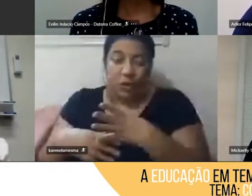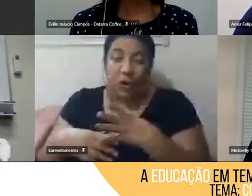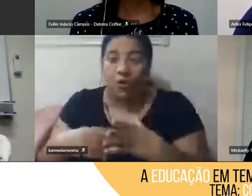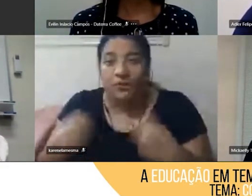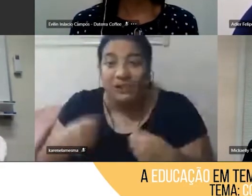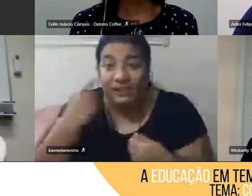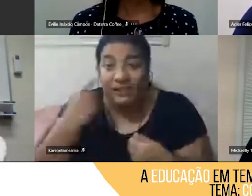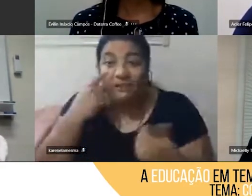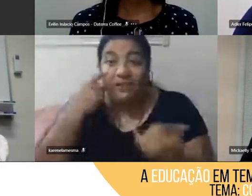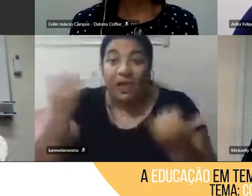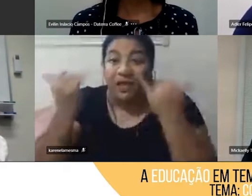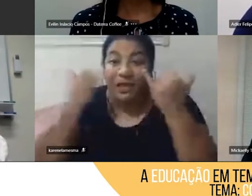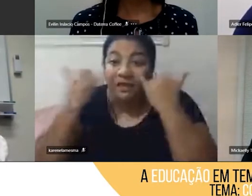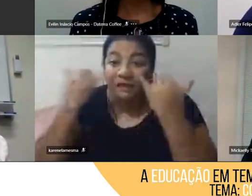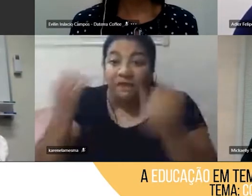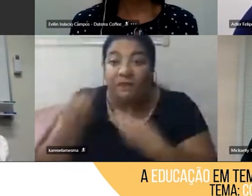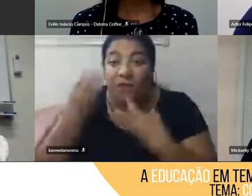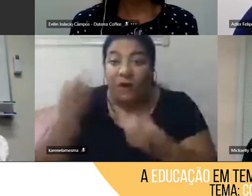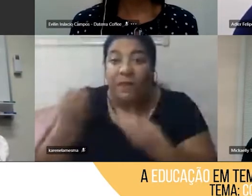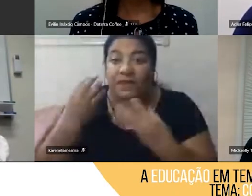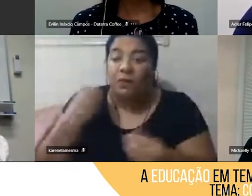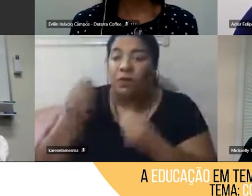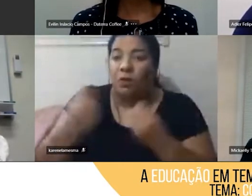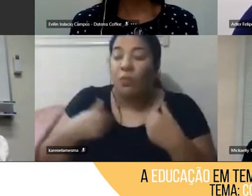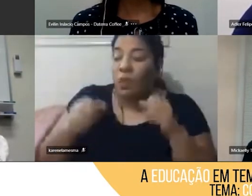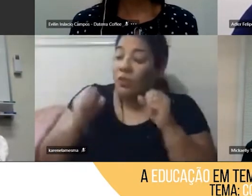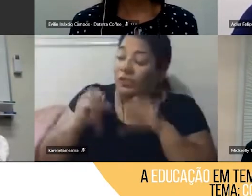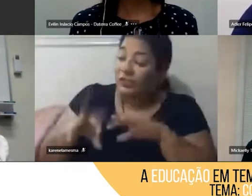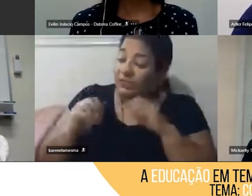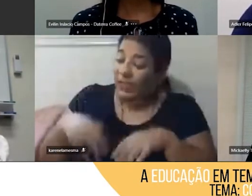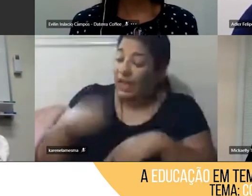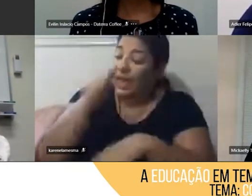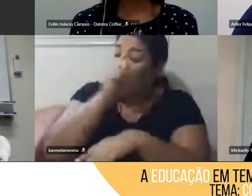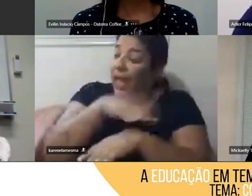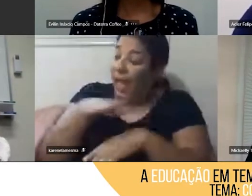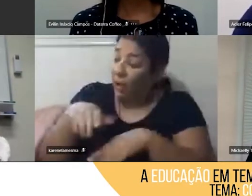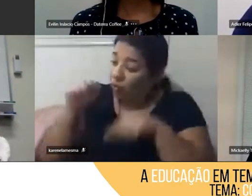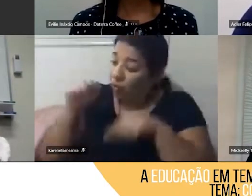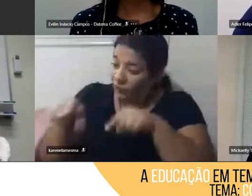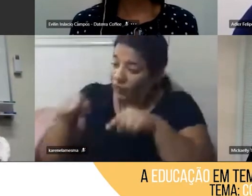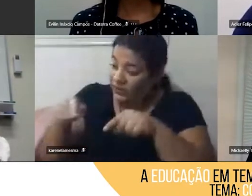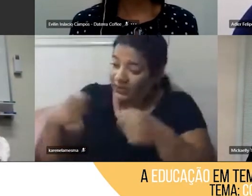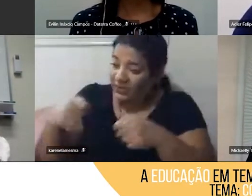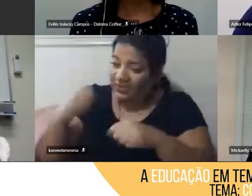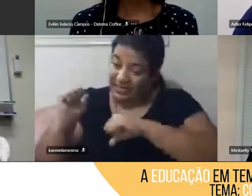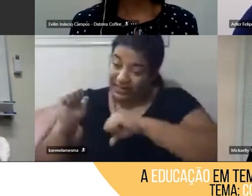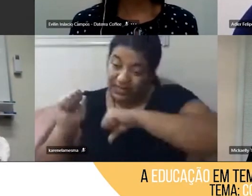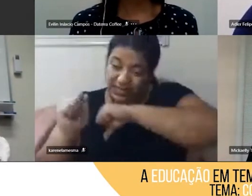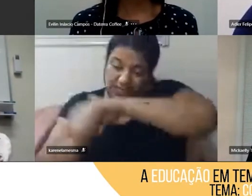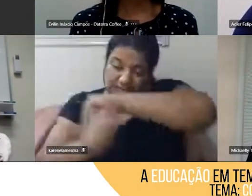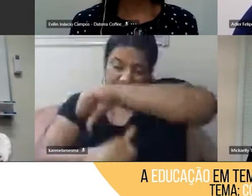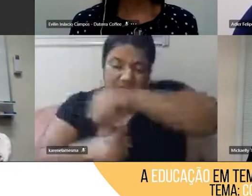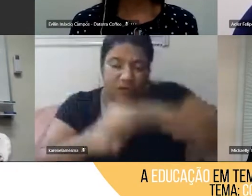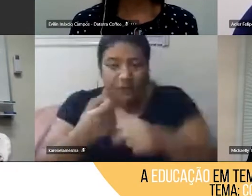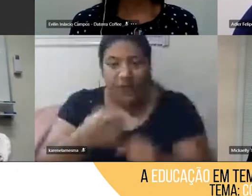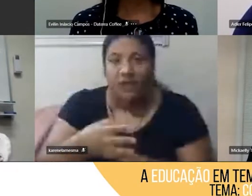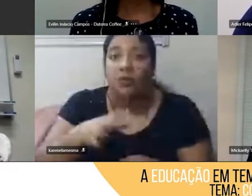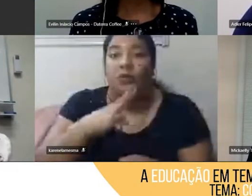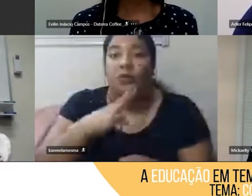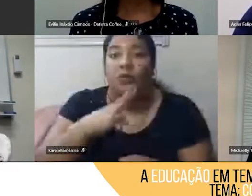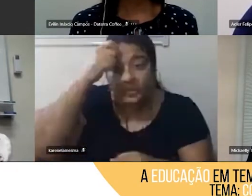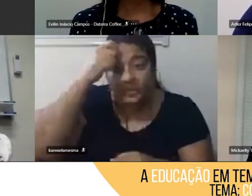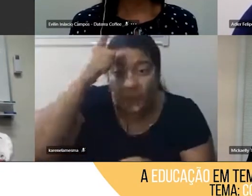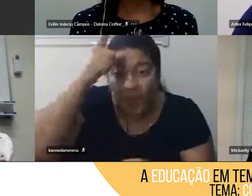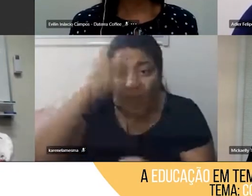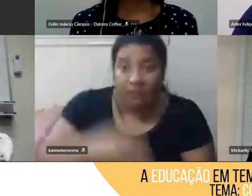ensino e provoco o meu aluno a transformar tudo isso em conhecimento? Porque, na verdade, o que